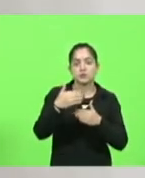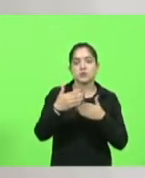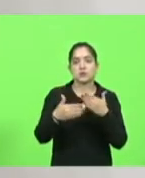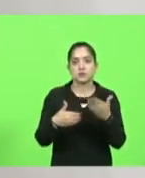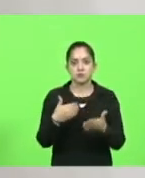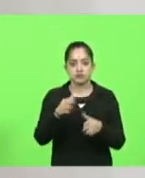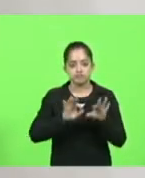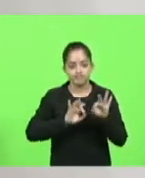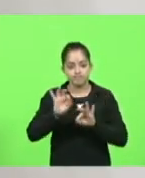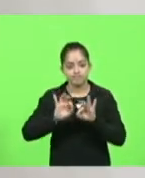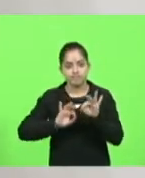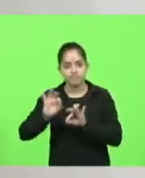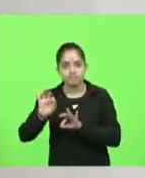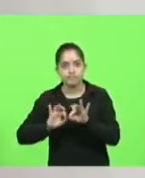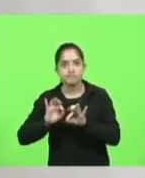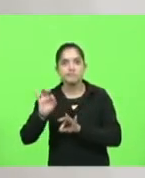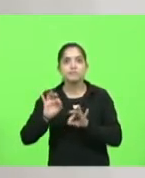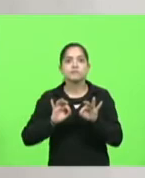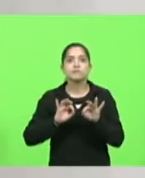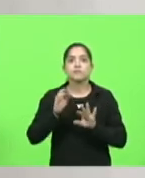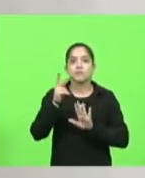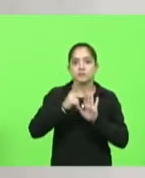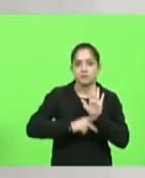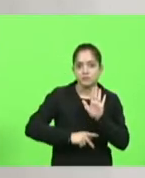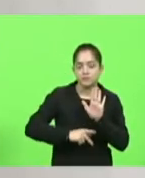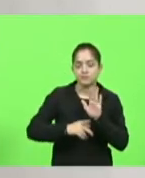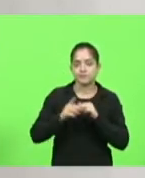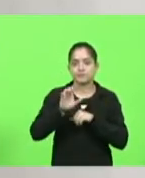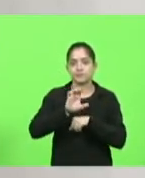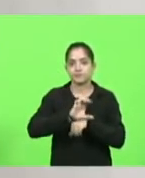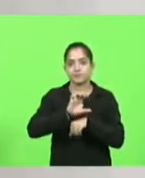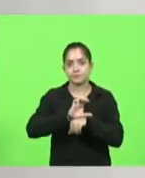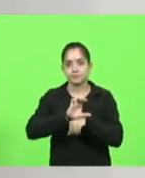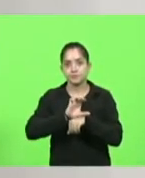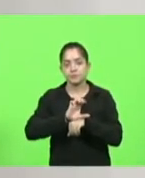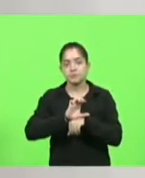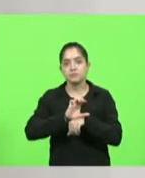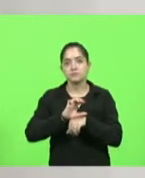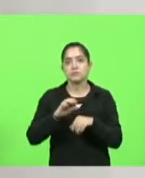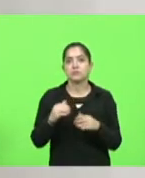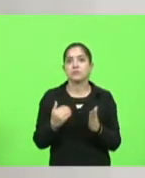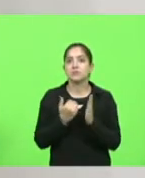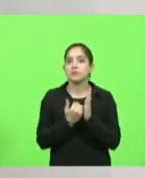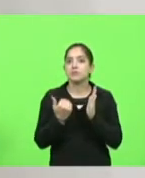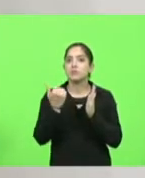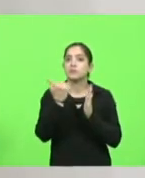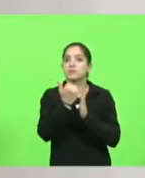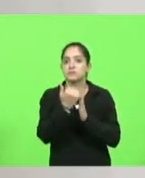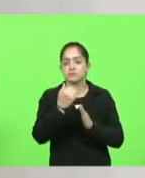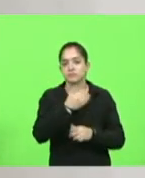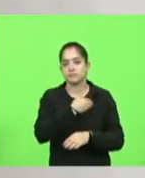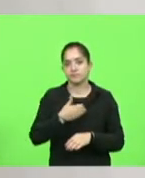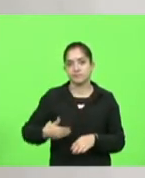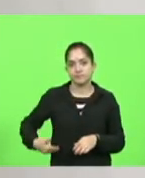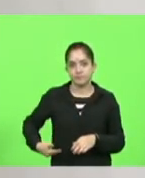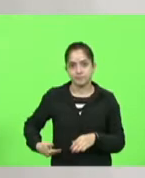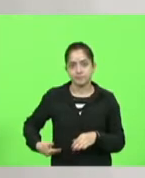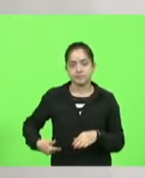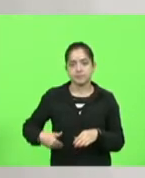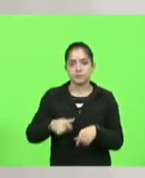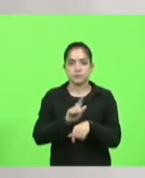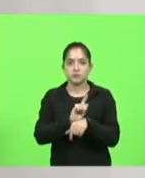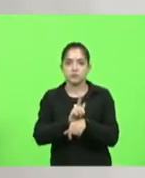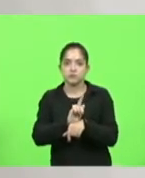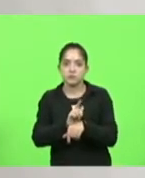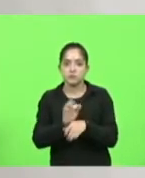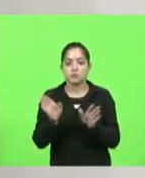de um planejamento de Estado que vai além de um governo apenas, de uma gestão, de um